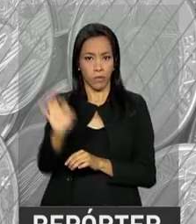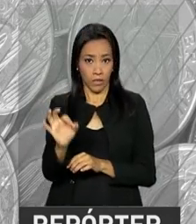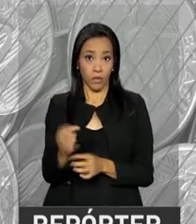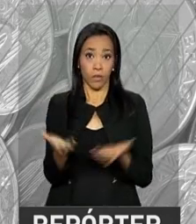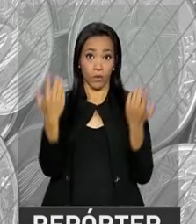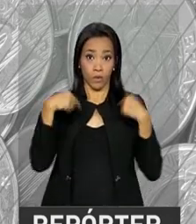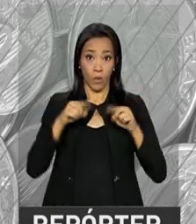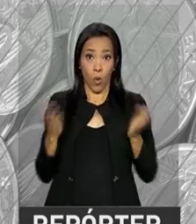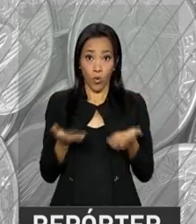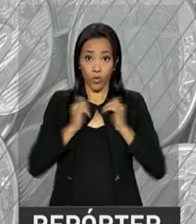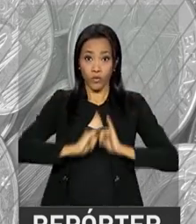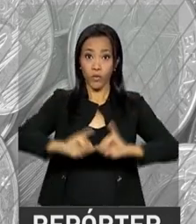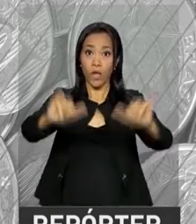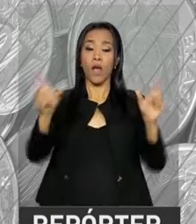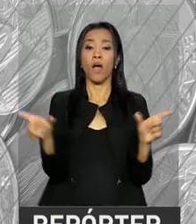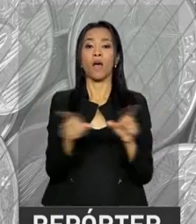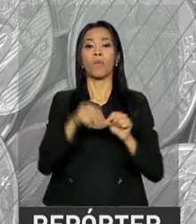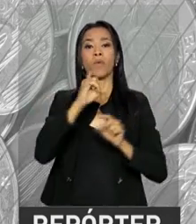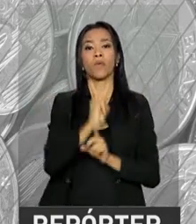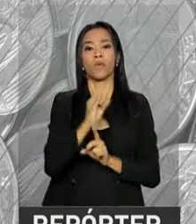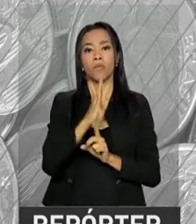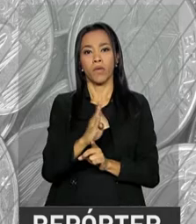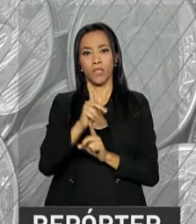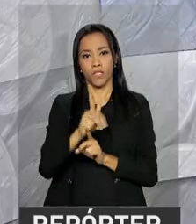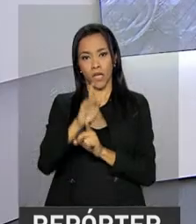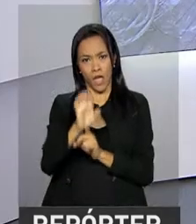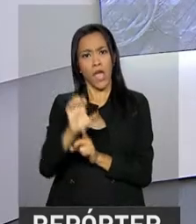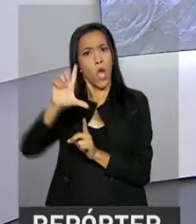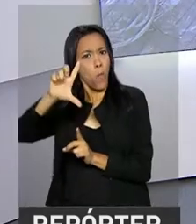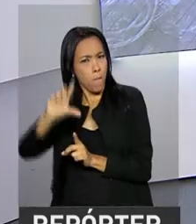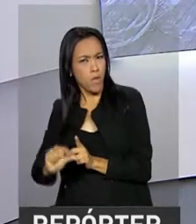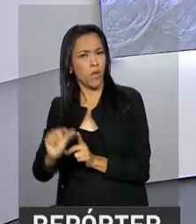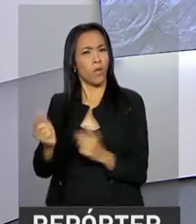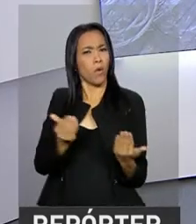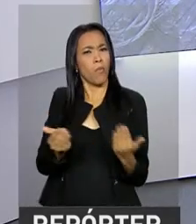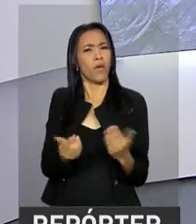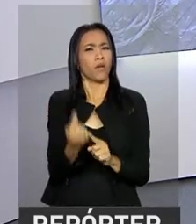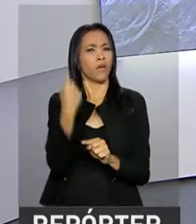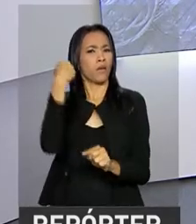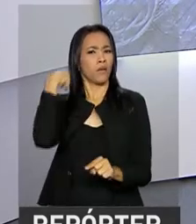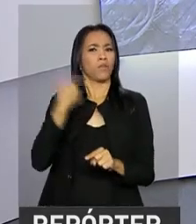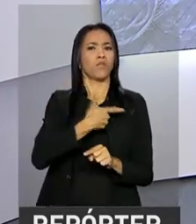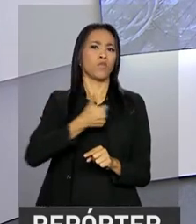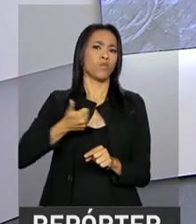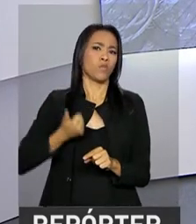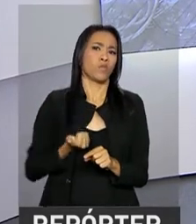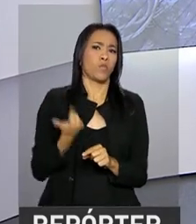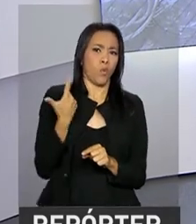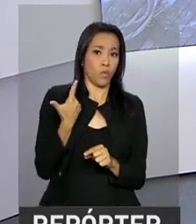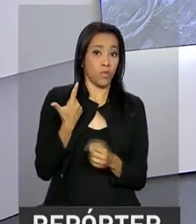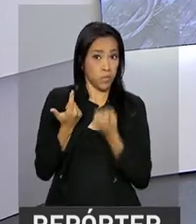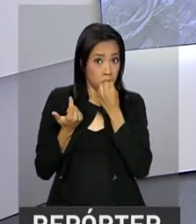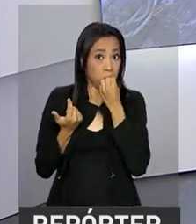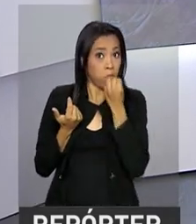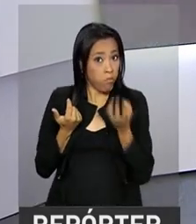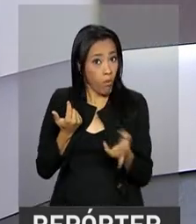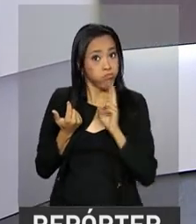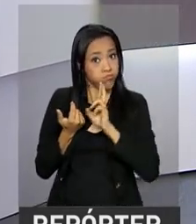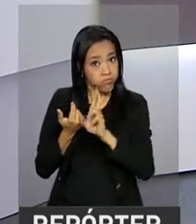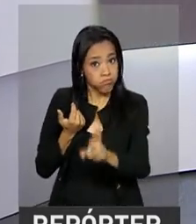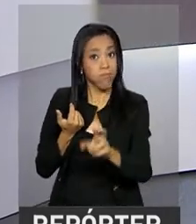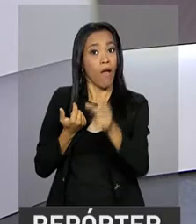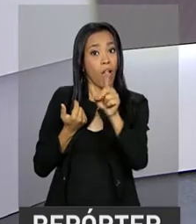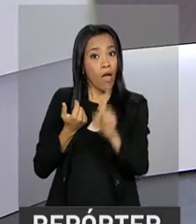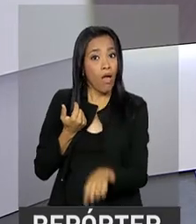é o menor para meses de março desde 2012. Olha, esse bom resultado deverá ser